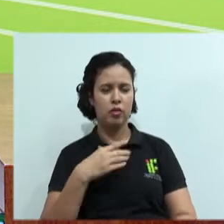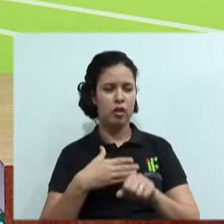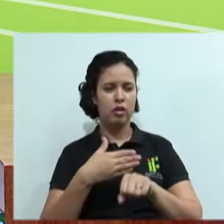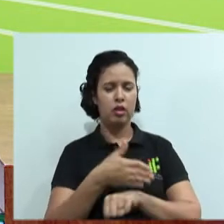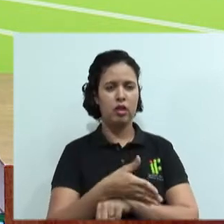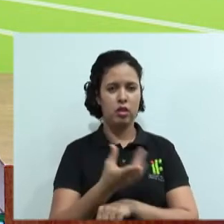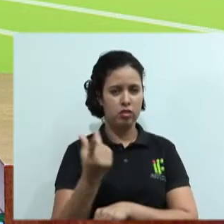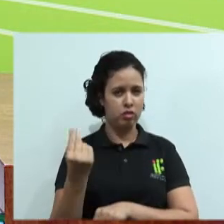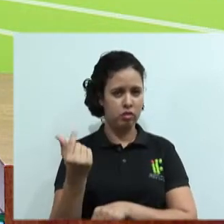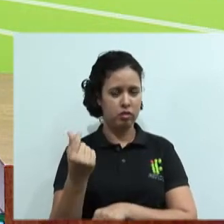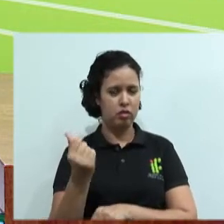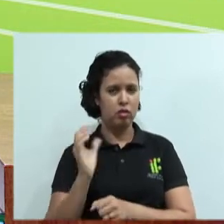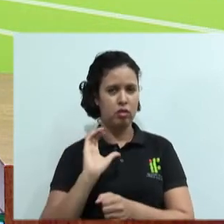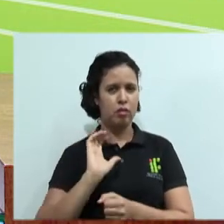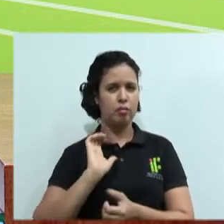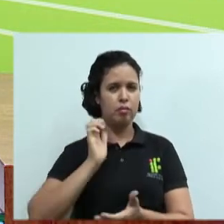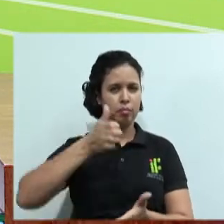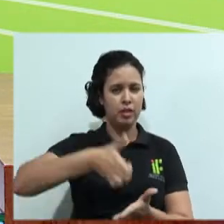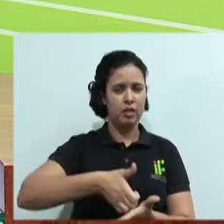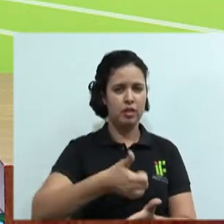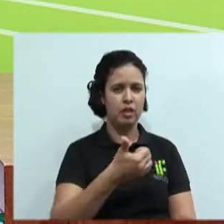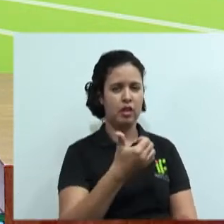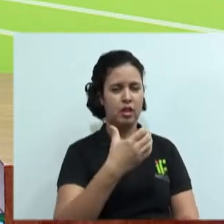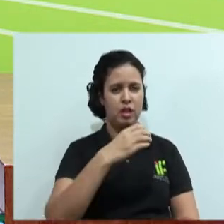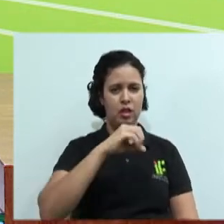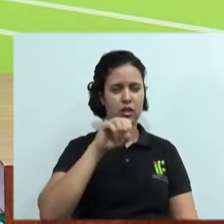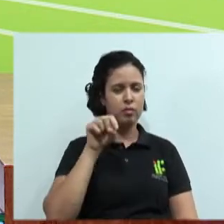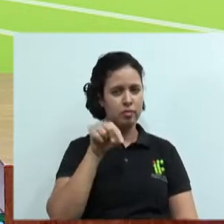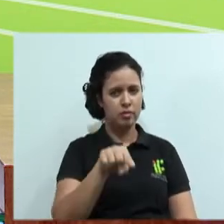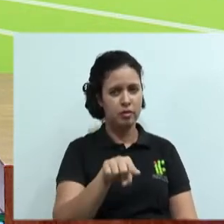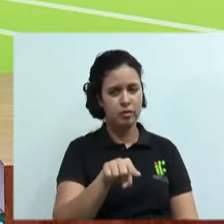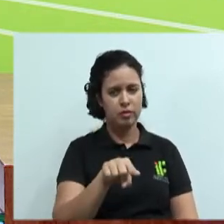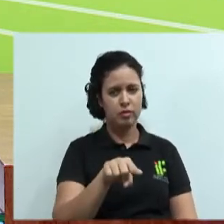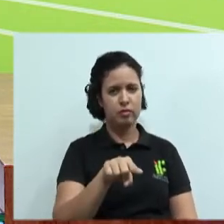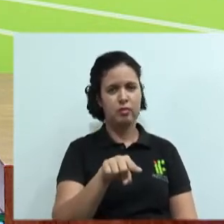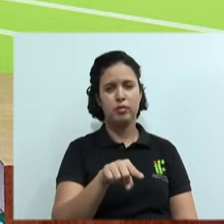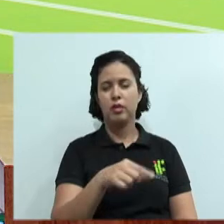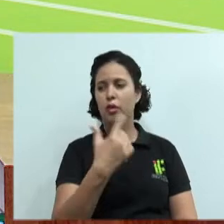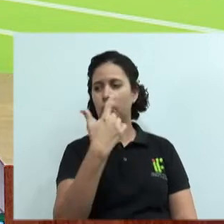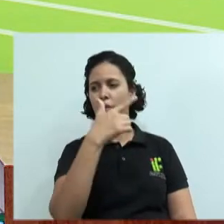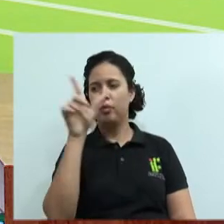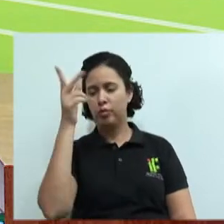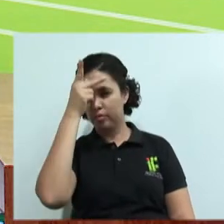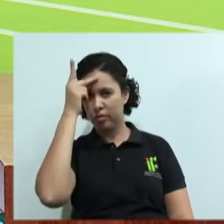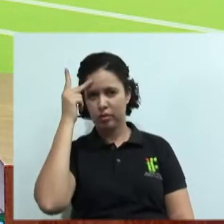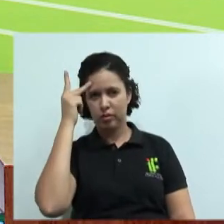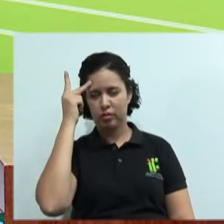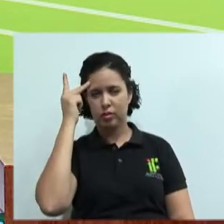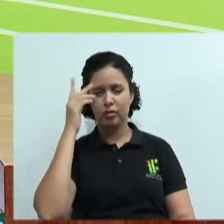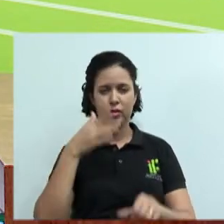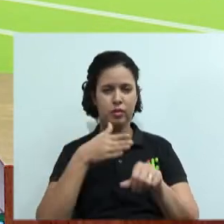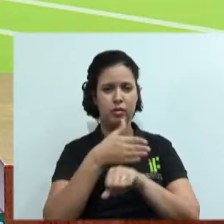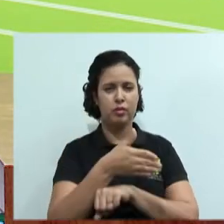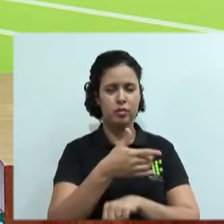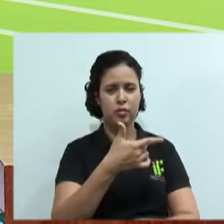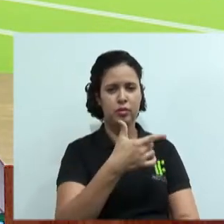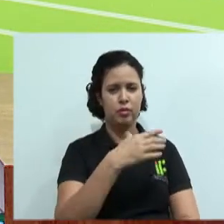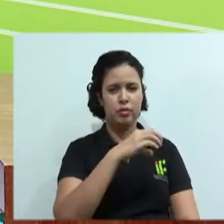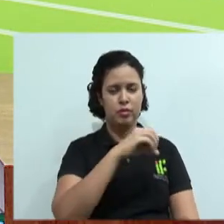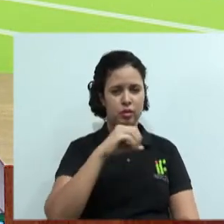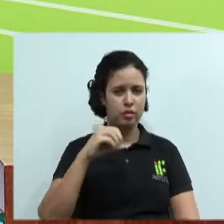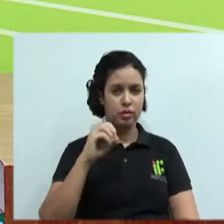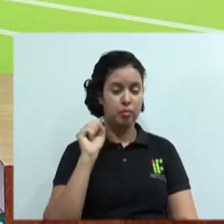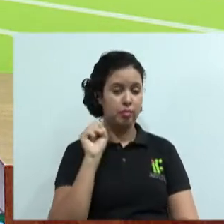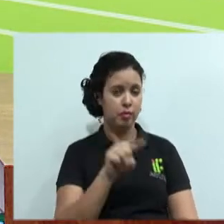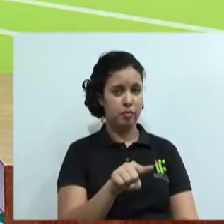capital de 10 mil, 20 mil reais e o professor Guilherme entrou com capital de 200 mil, dez vezes